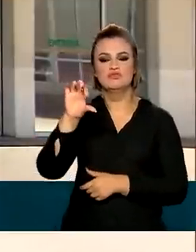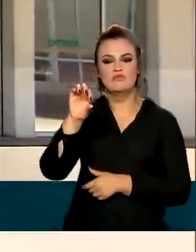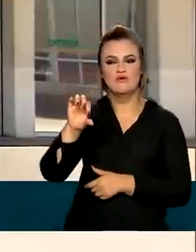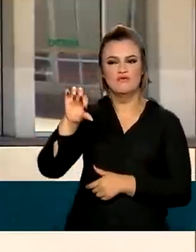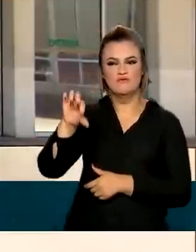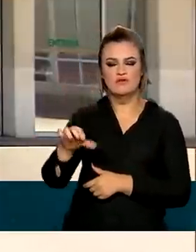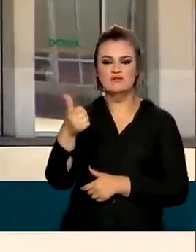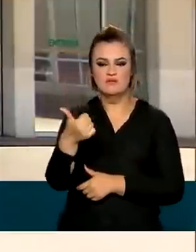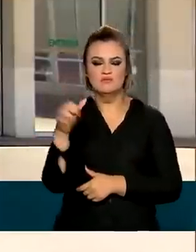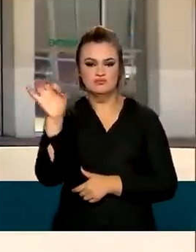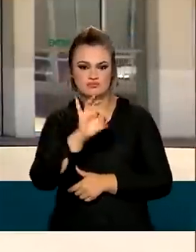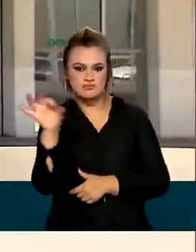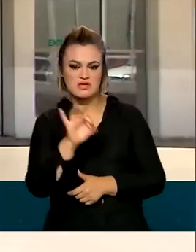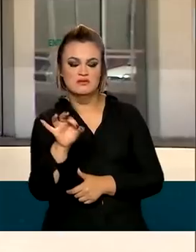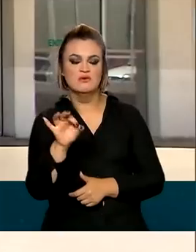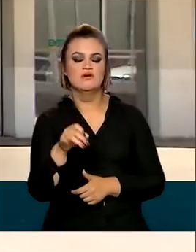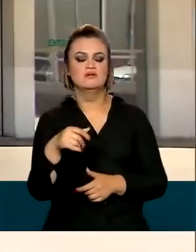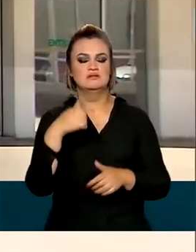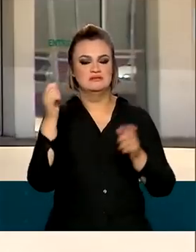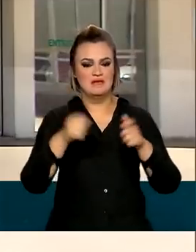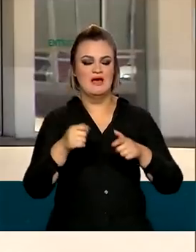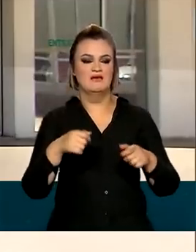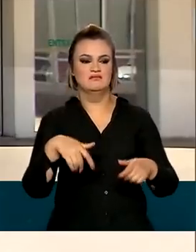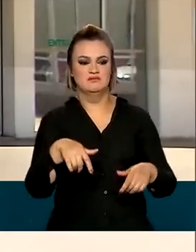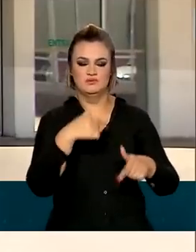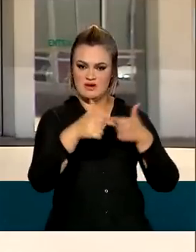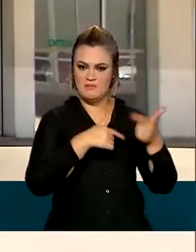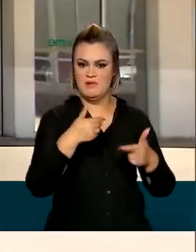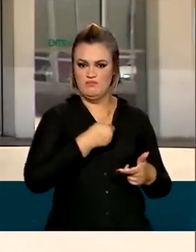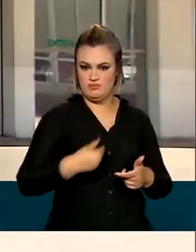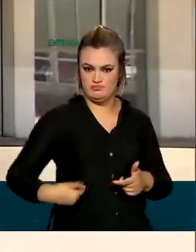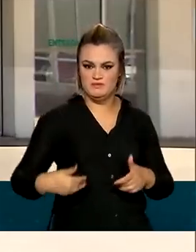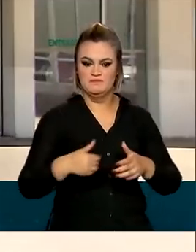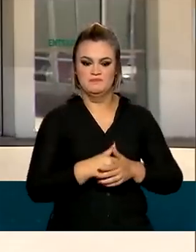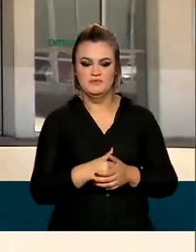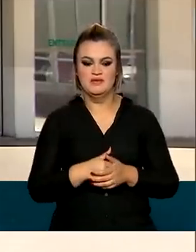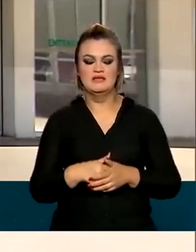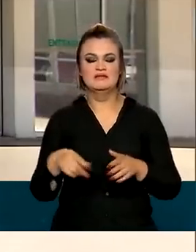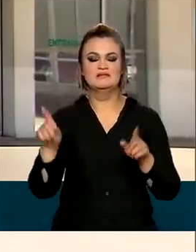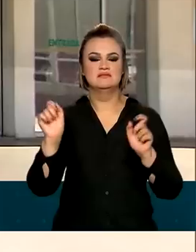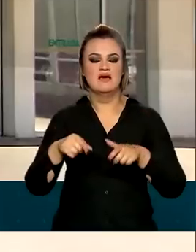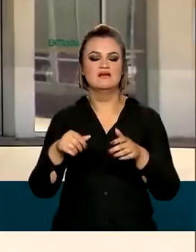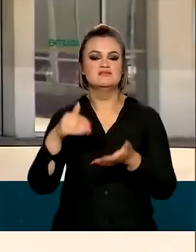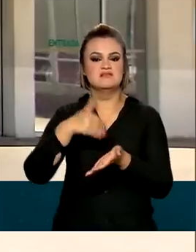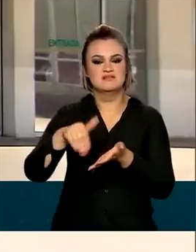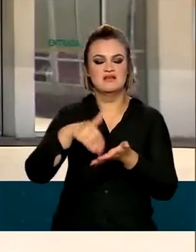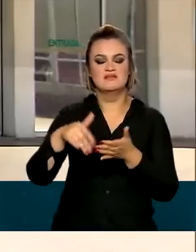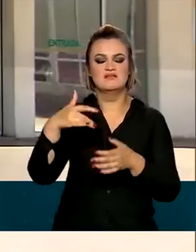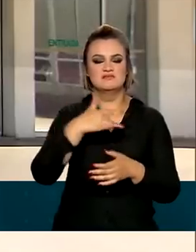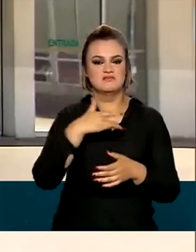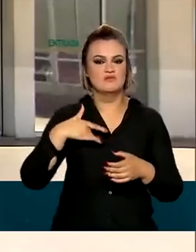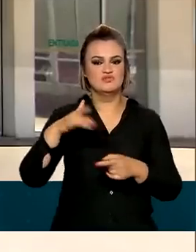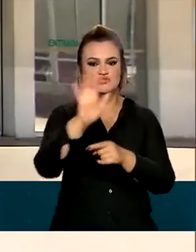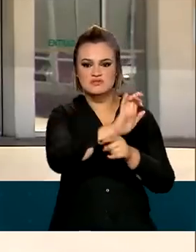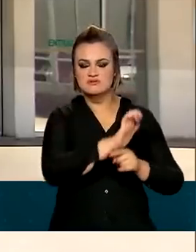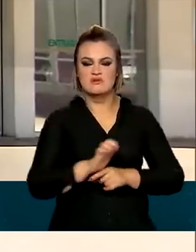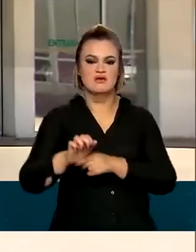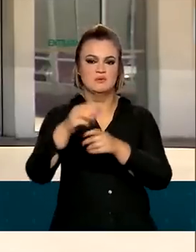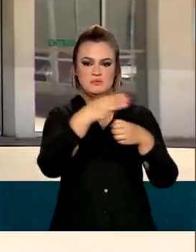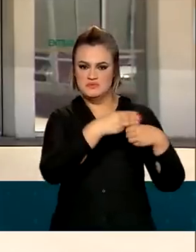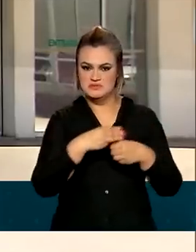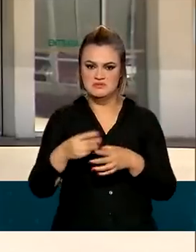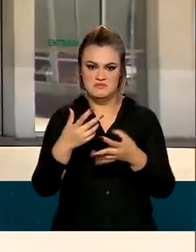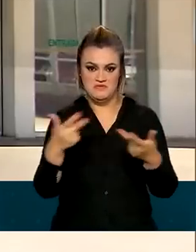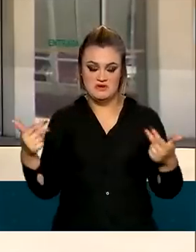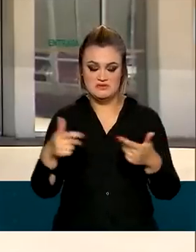dos procedimentos pela rede pública. O sistema integra secretarias de saúde de todos os estados e municípios,